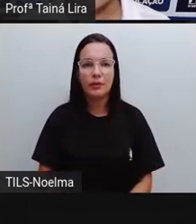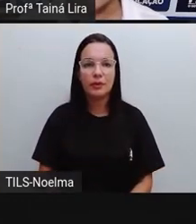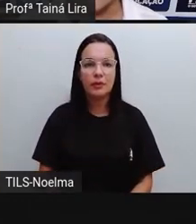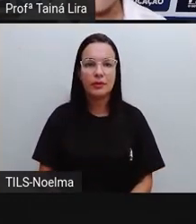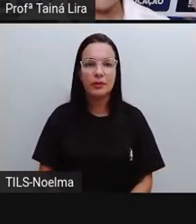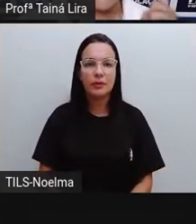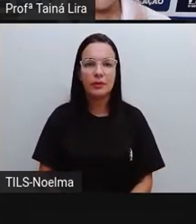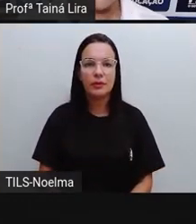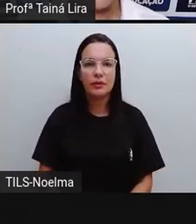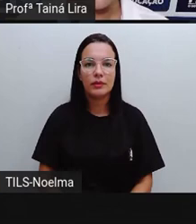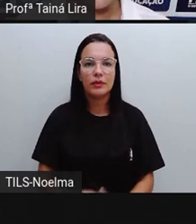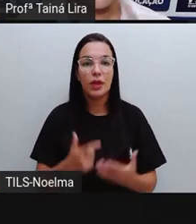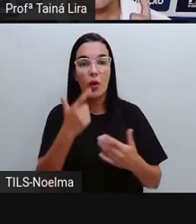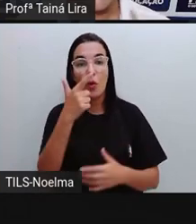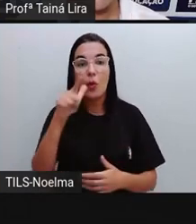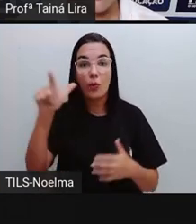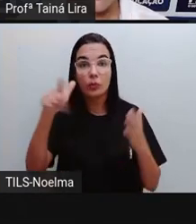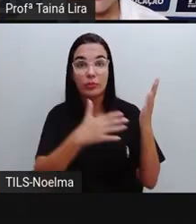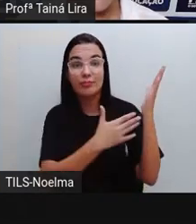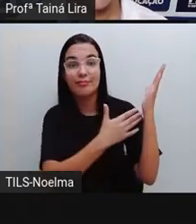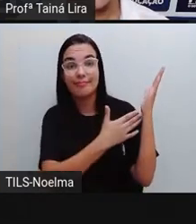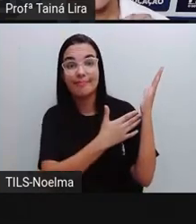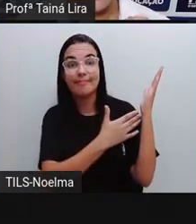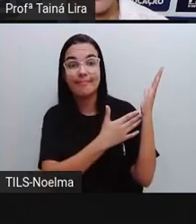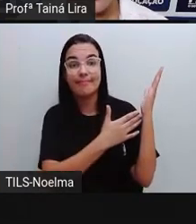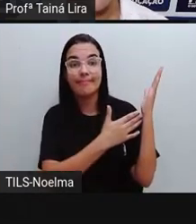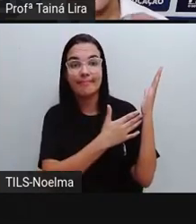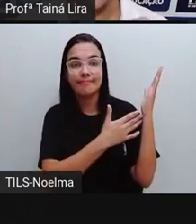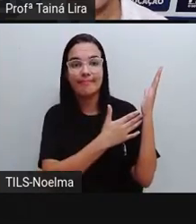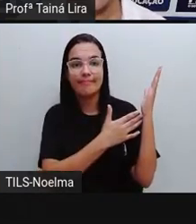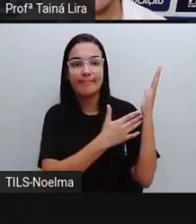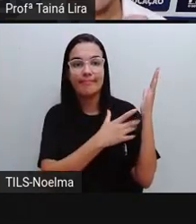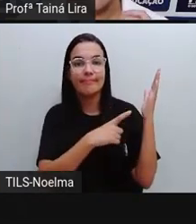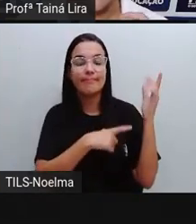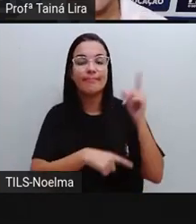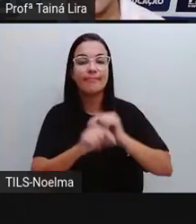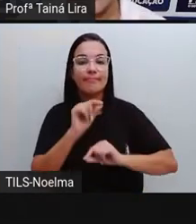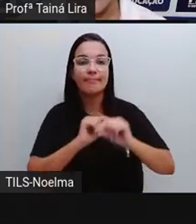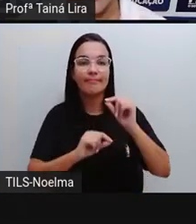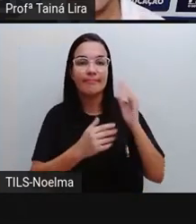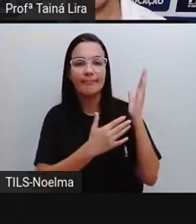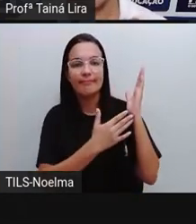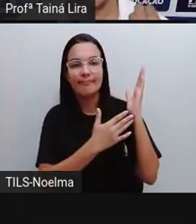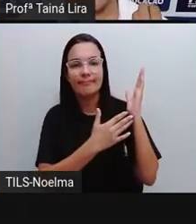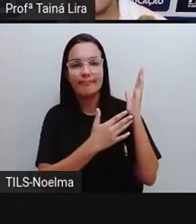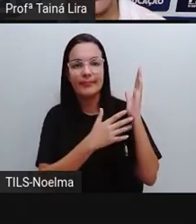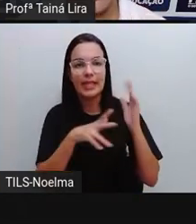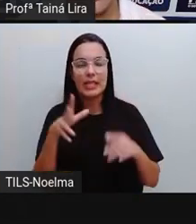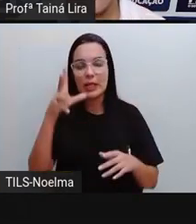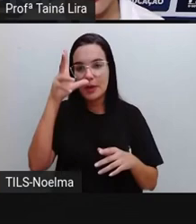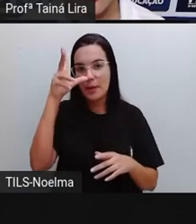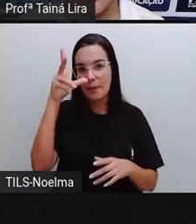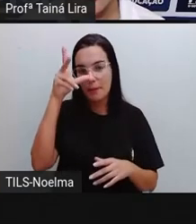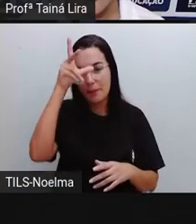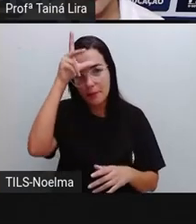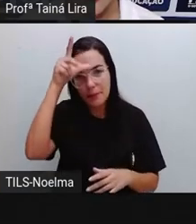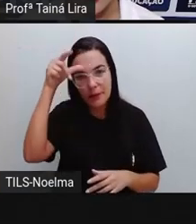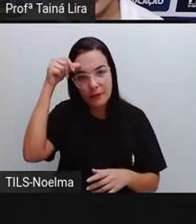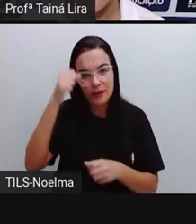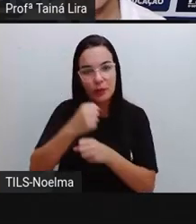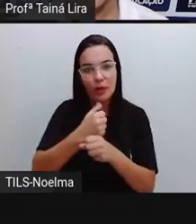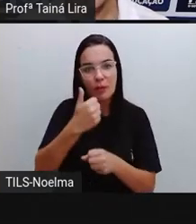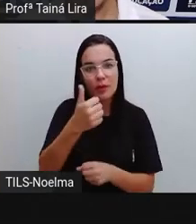Olha lá, outro prefeito aqui, ex-prefeito João Durval Carneiro, tá? Que foi prefeito entre 1967